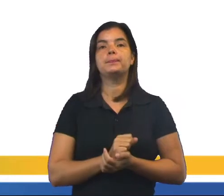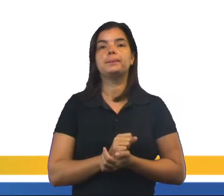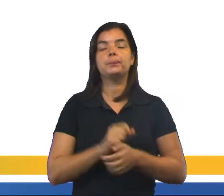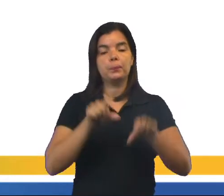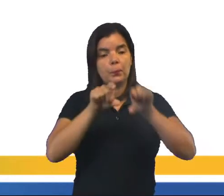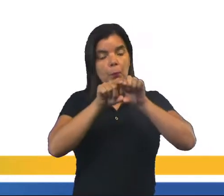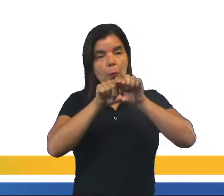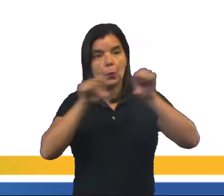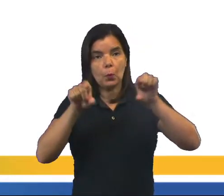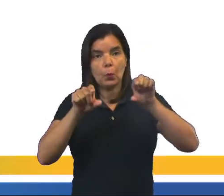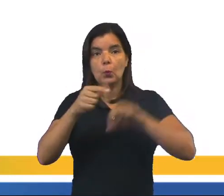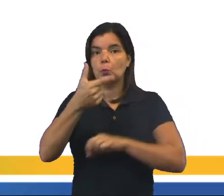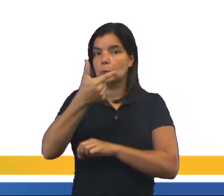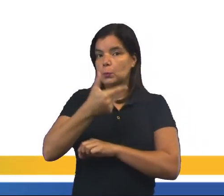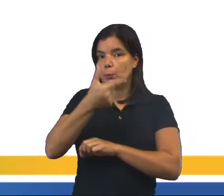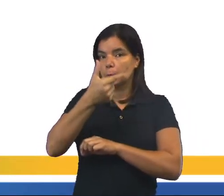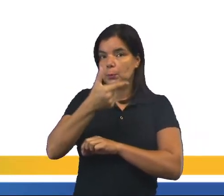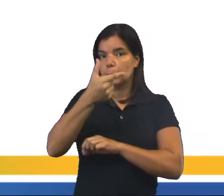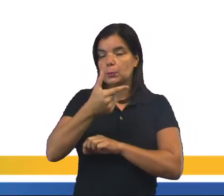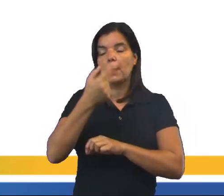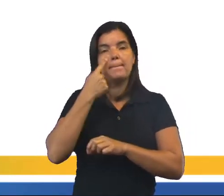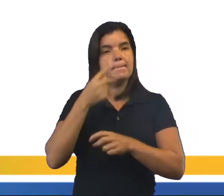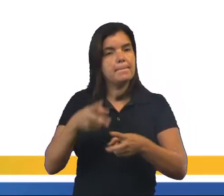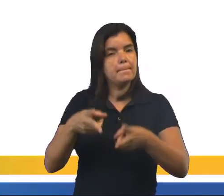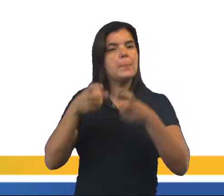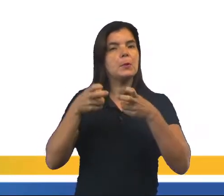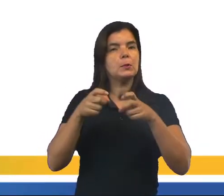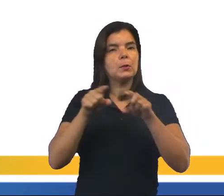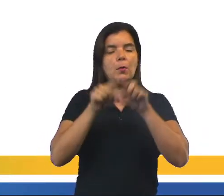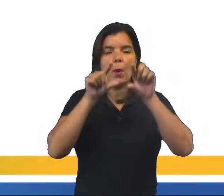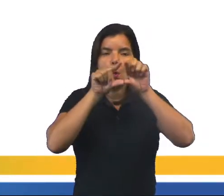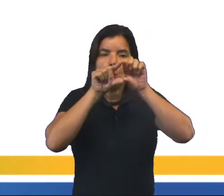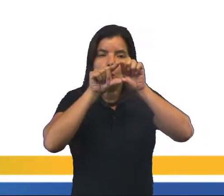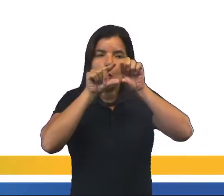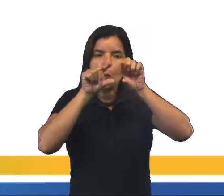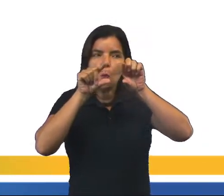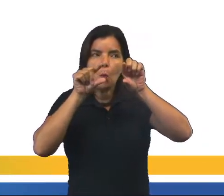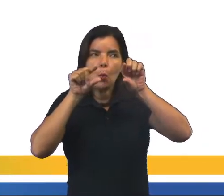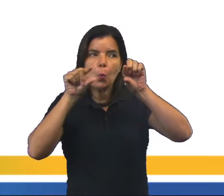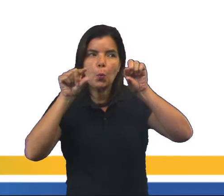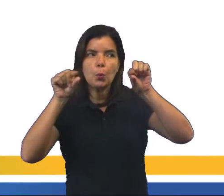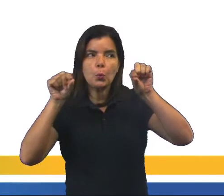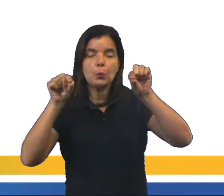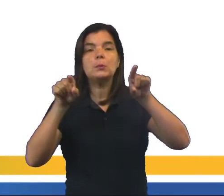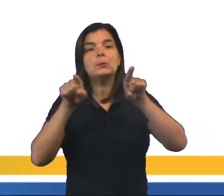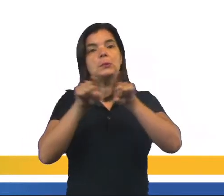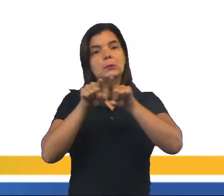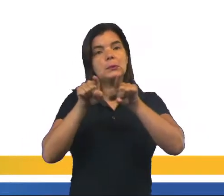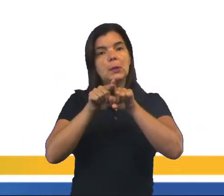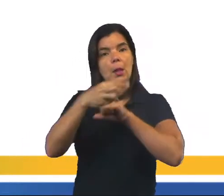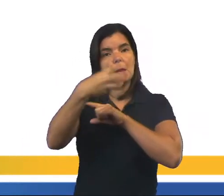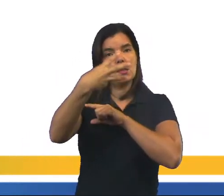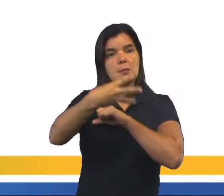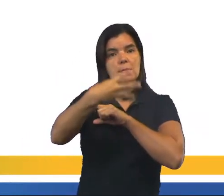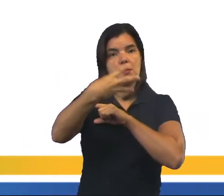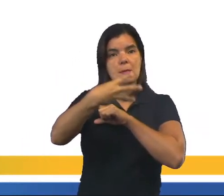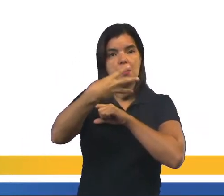Temos os broncos secundário. Perceba que ele vai afinando, né? E temos os broncos terciários.